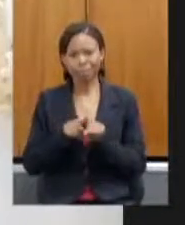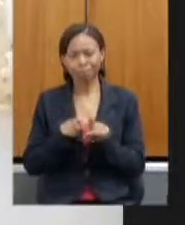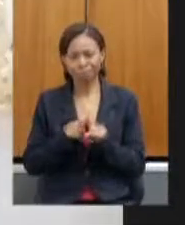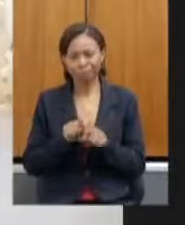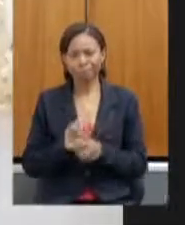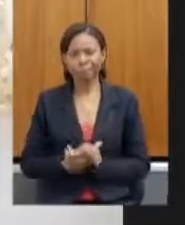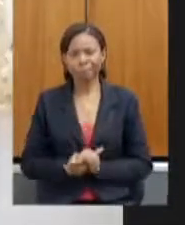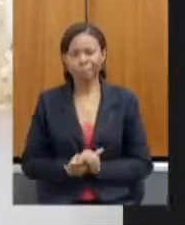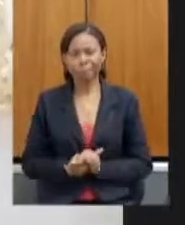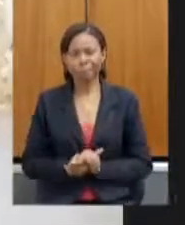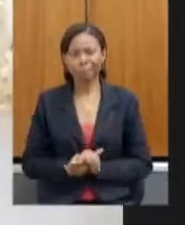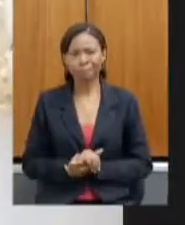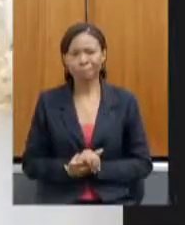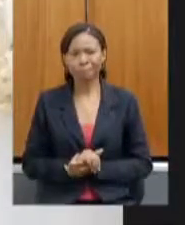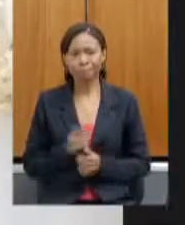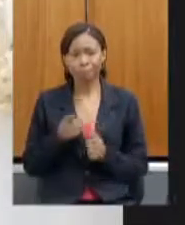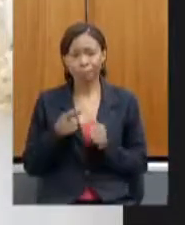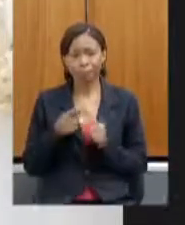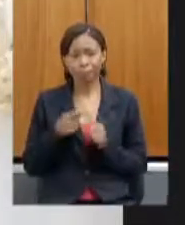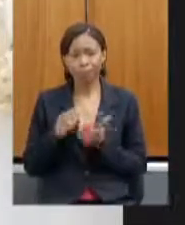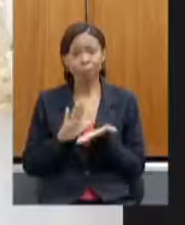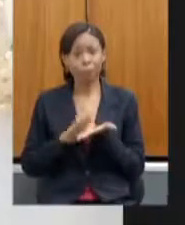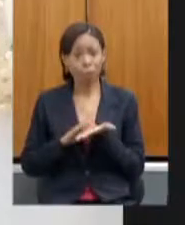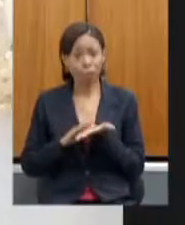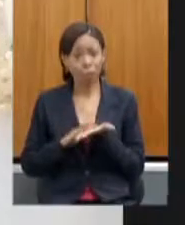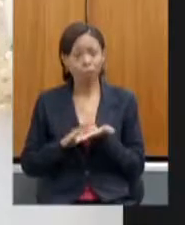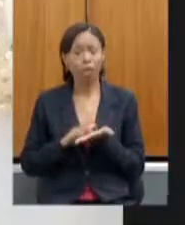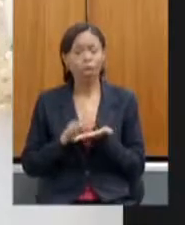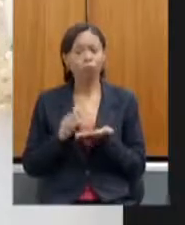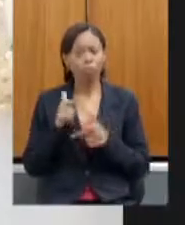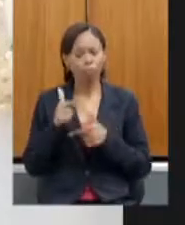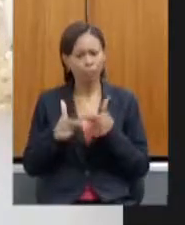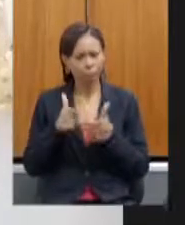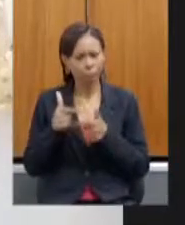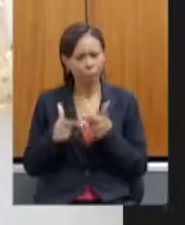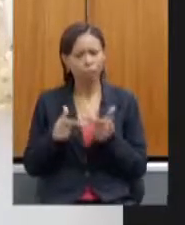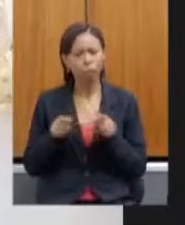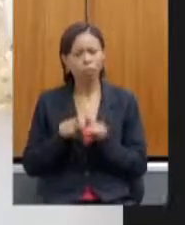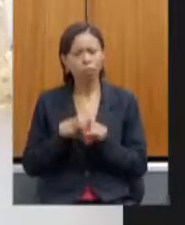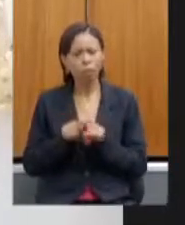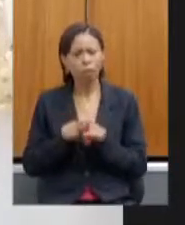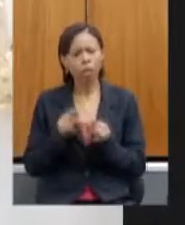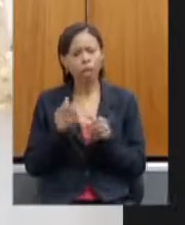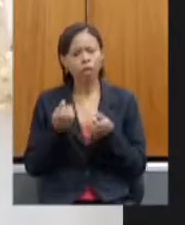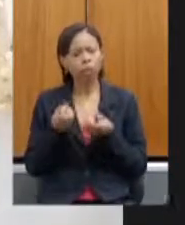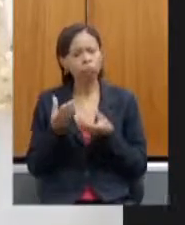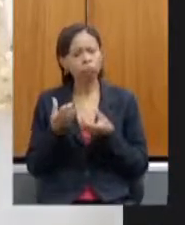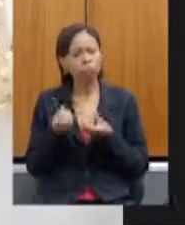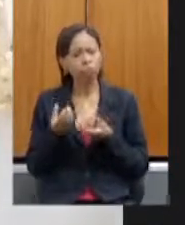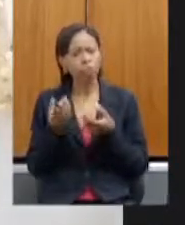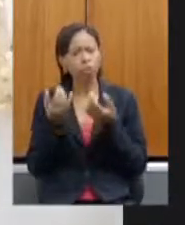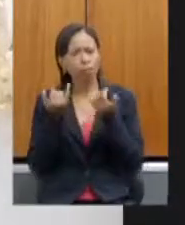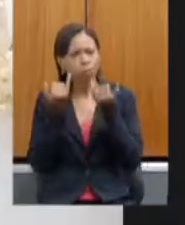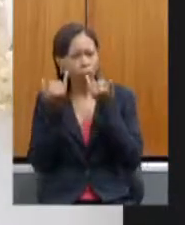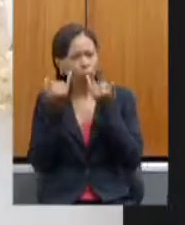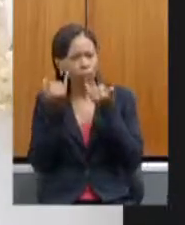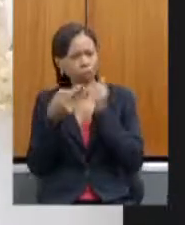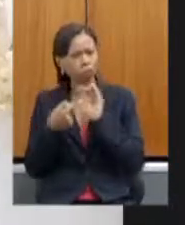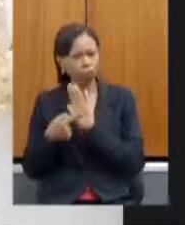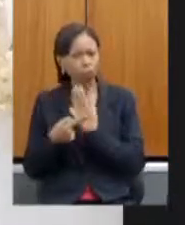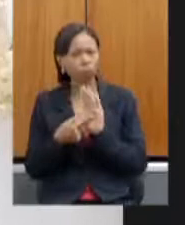Primeira hora, parabenizar pelo trabalho, pelos dados que nos traz aqui. Inclusive, alguns deles,